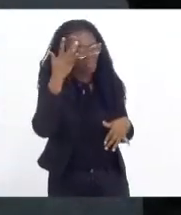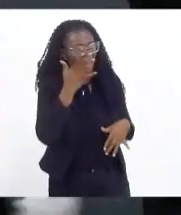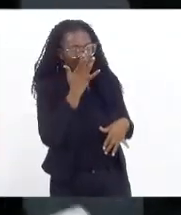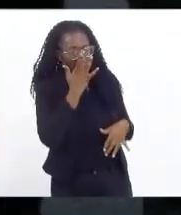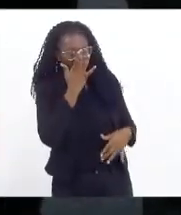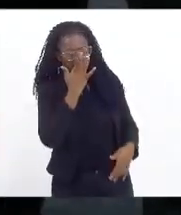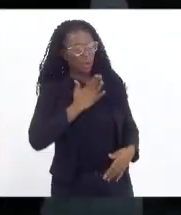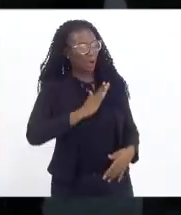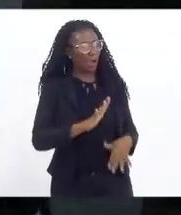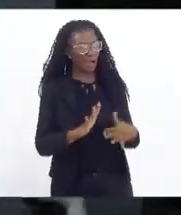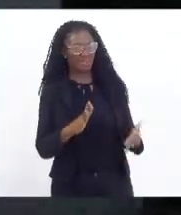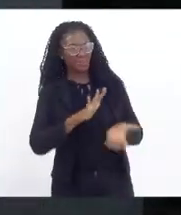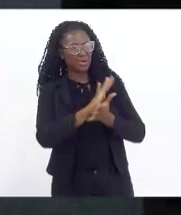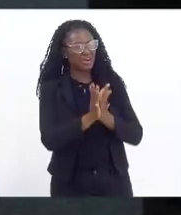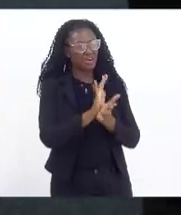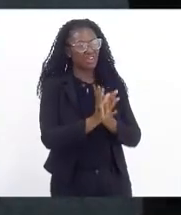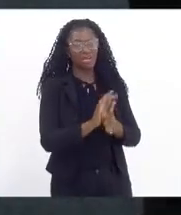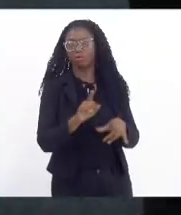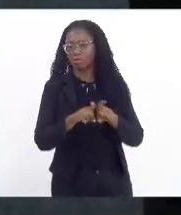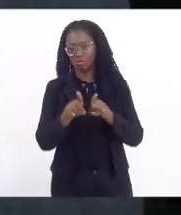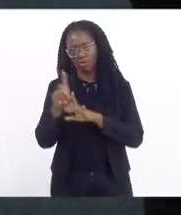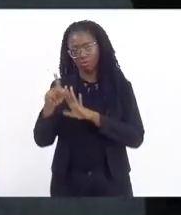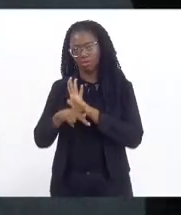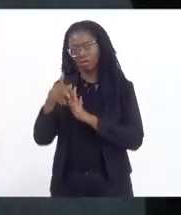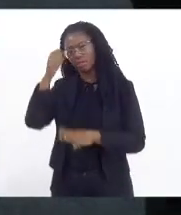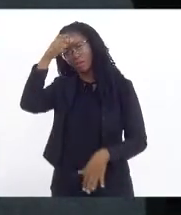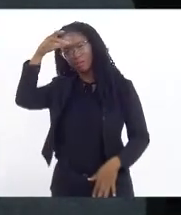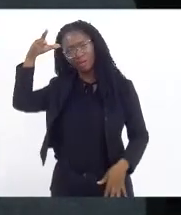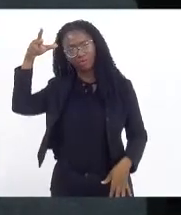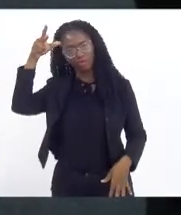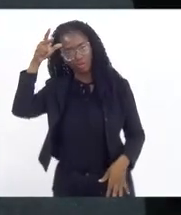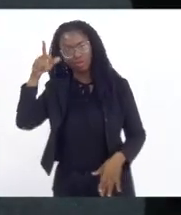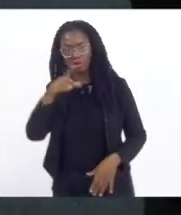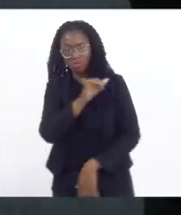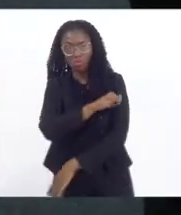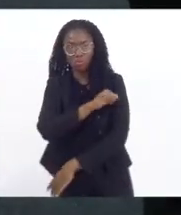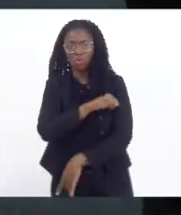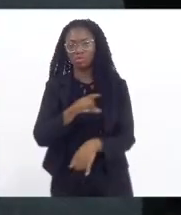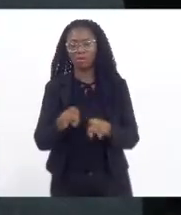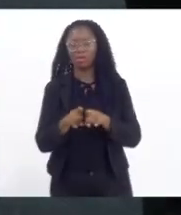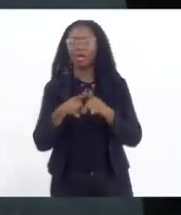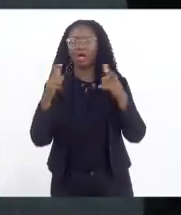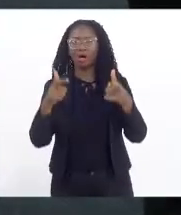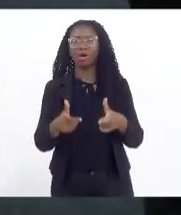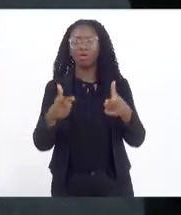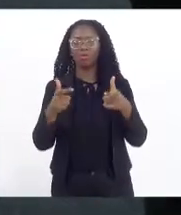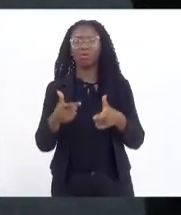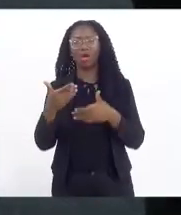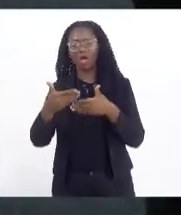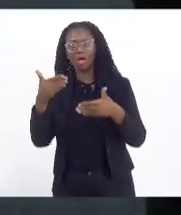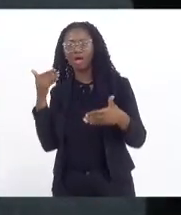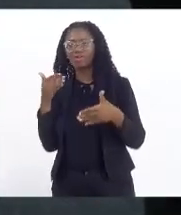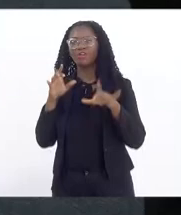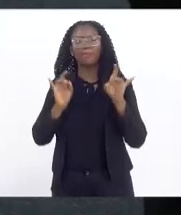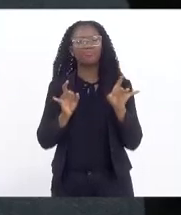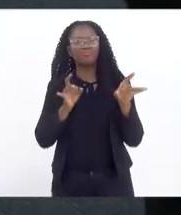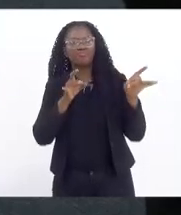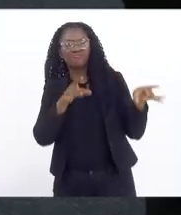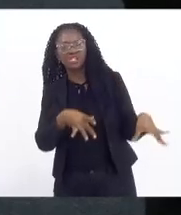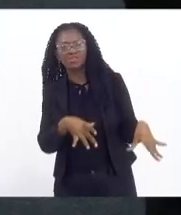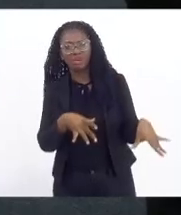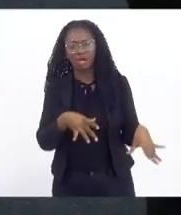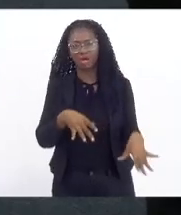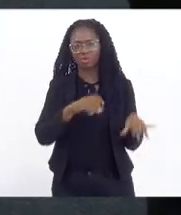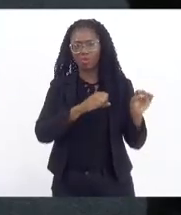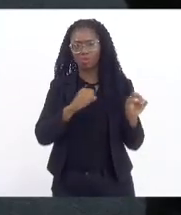projeto, inclusive, da Prefeitura do Rio, Hortas Cariocas, era um lugar completamente abandonado pelo